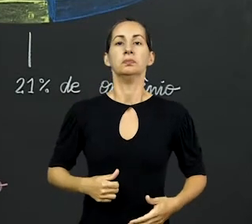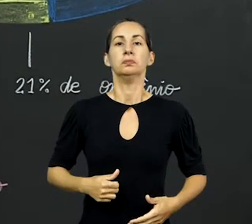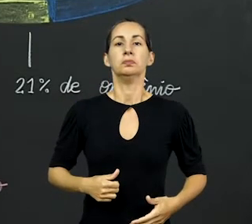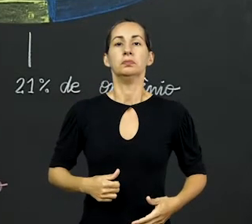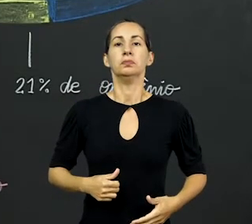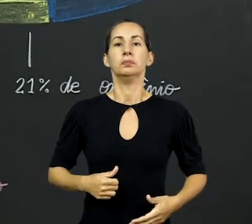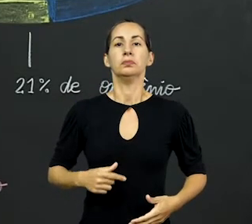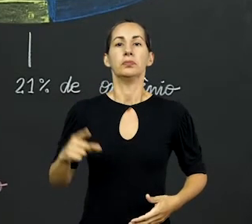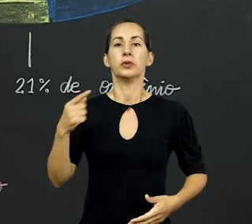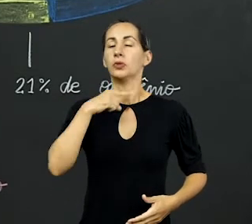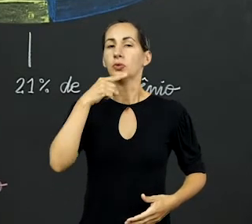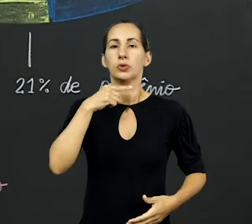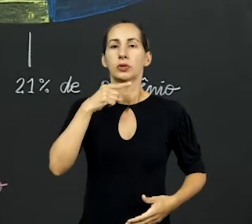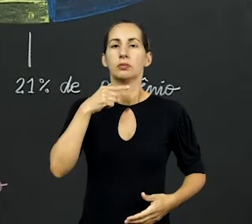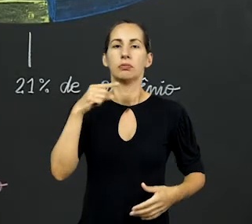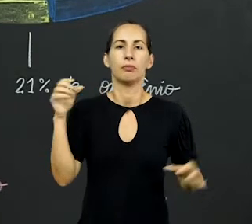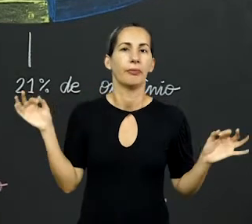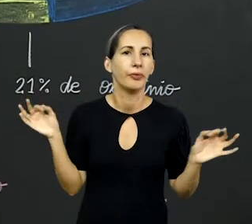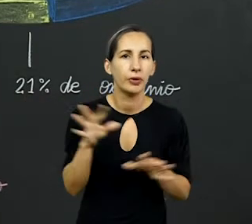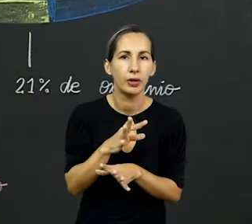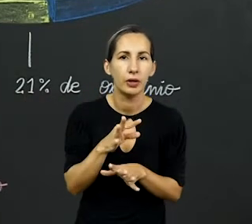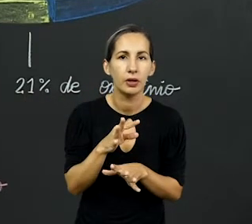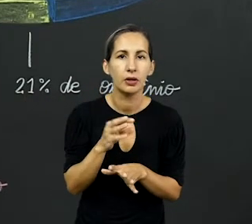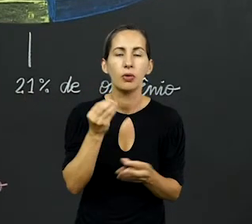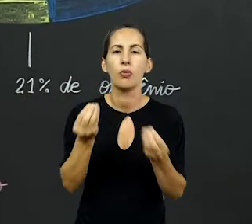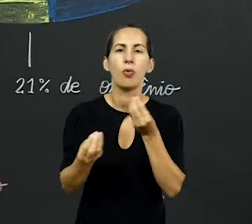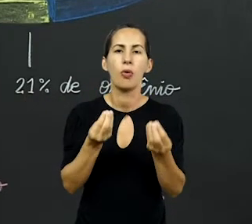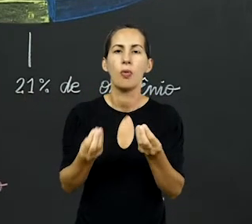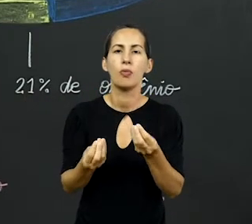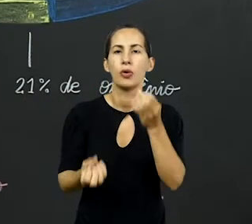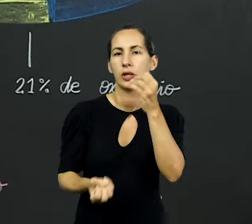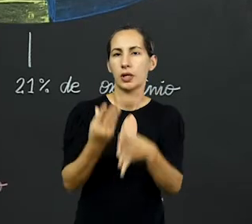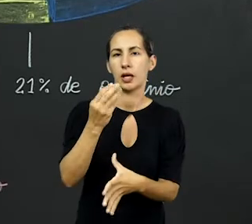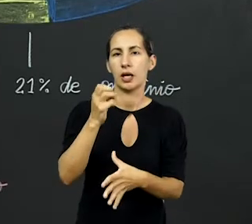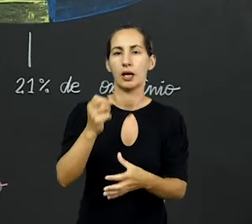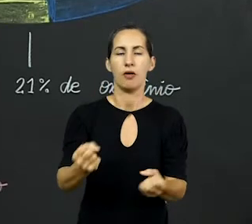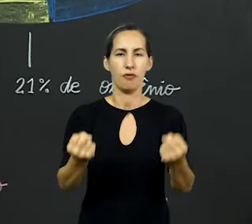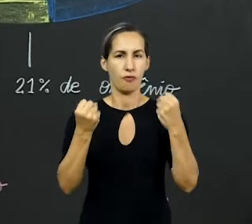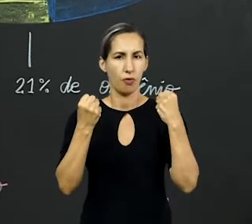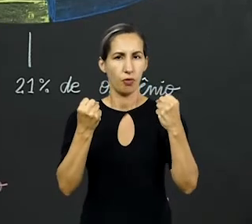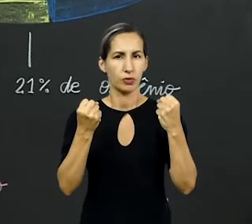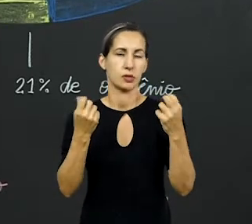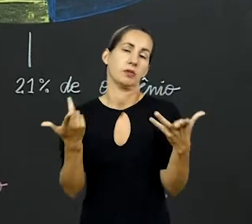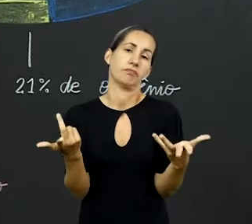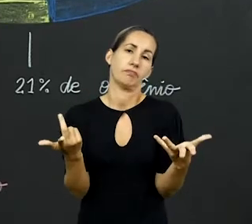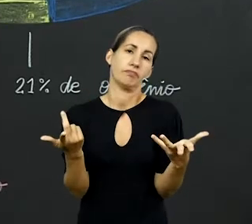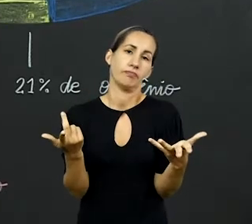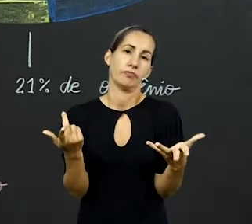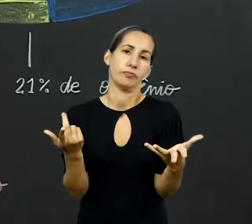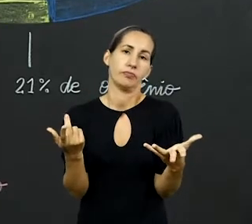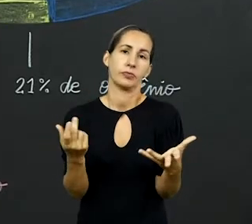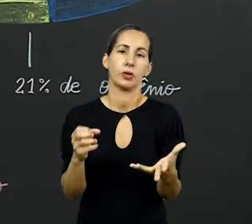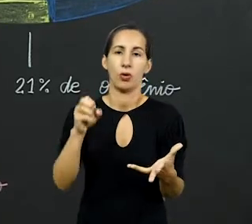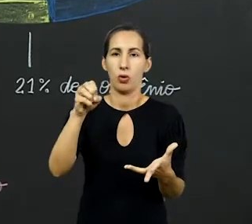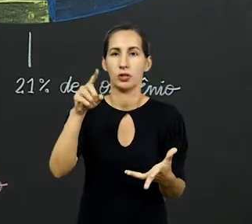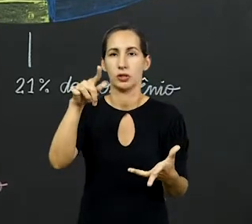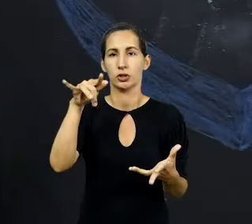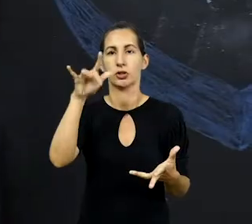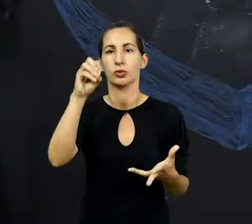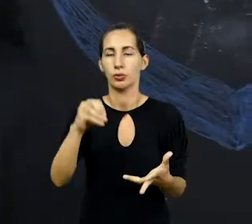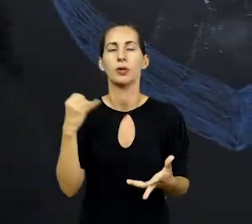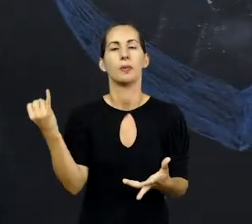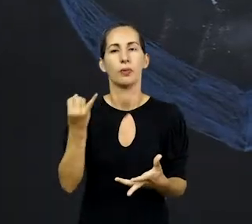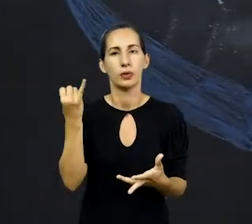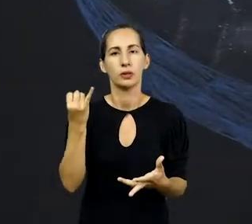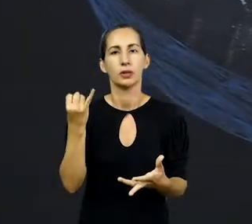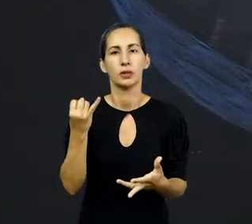entrou oxigênio? Já era. Como que a minha célula vai produzir energia sem oxigênio? Então, oxigênio é muito importante.